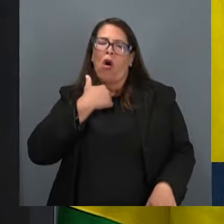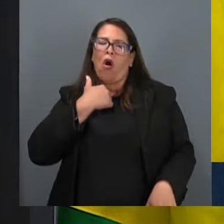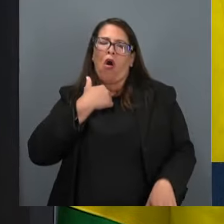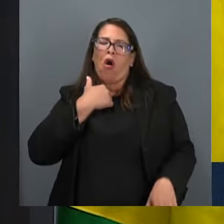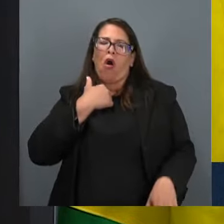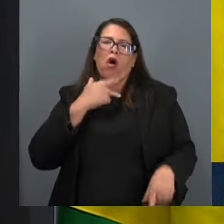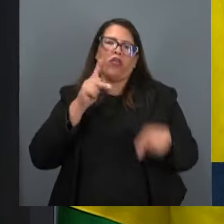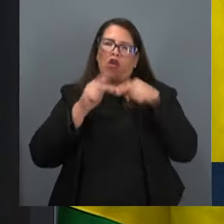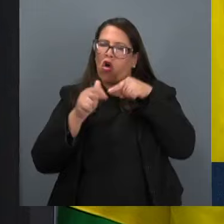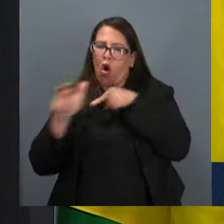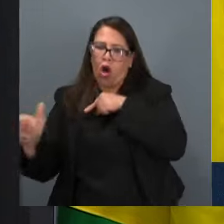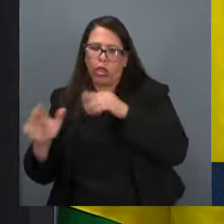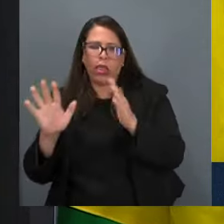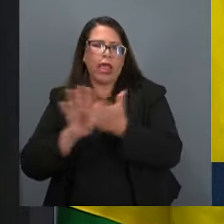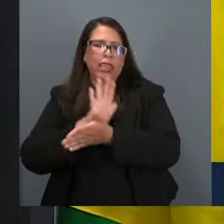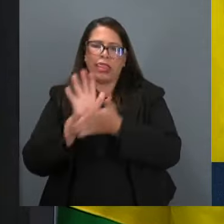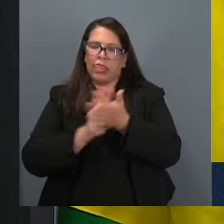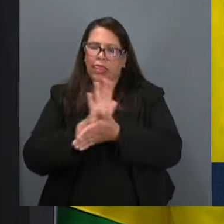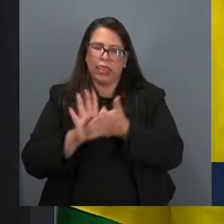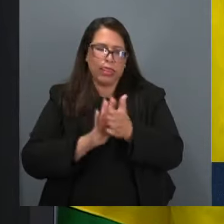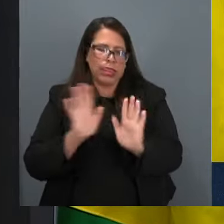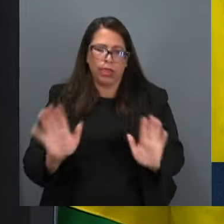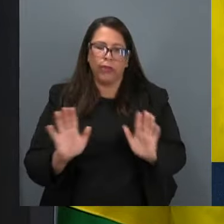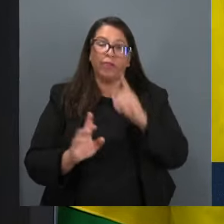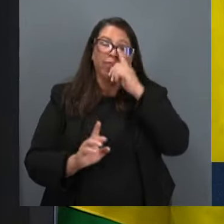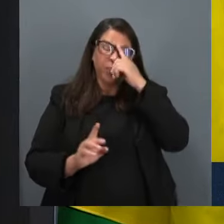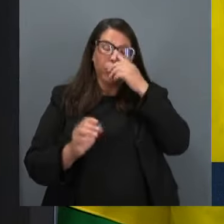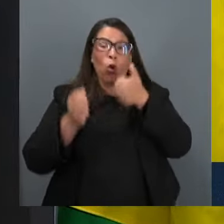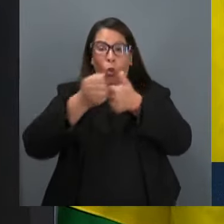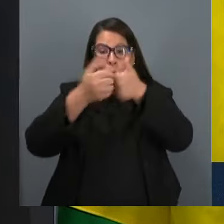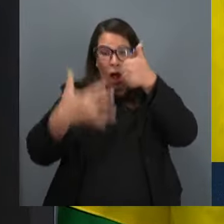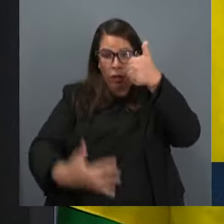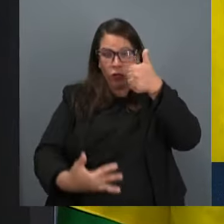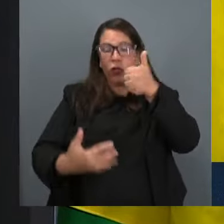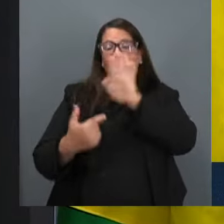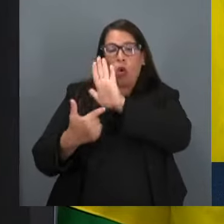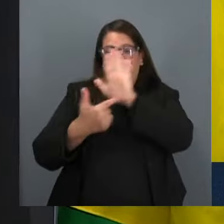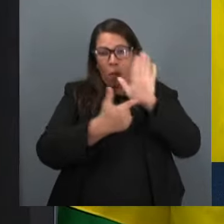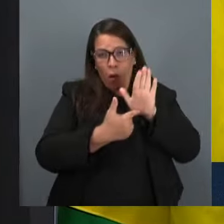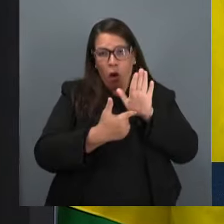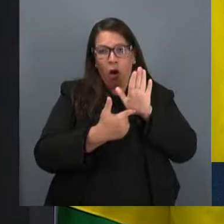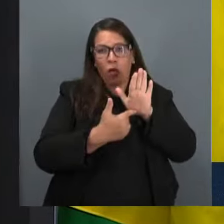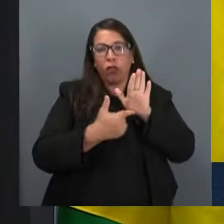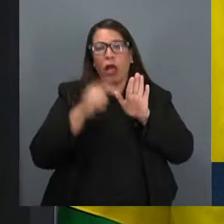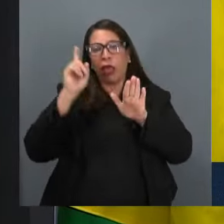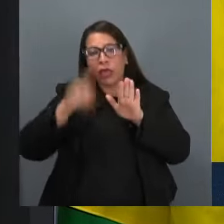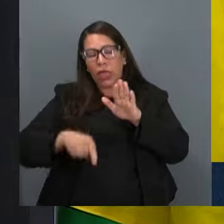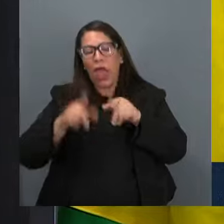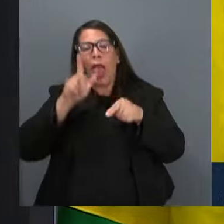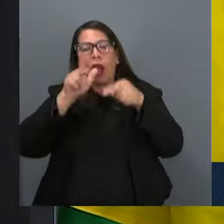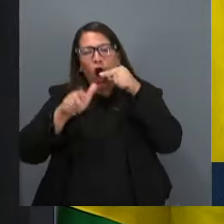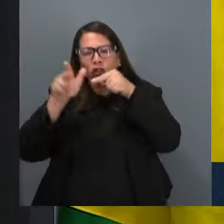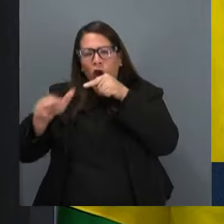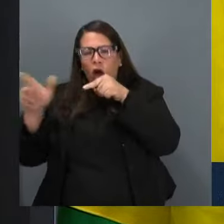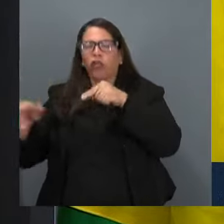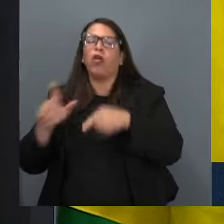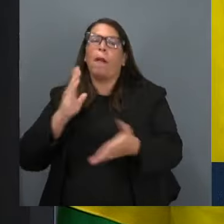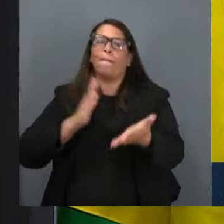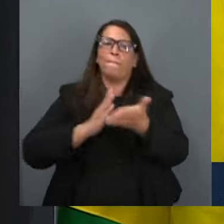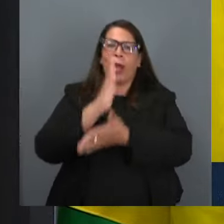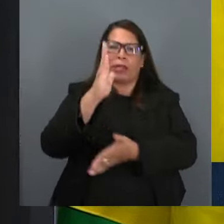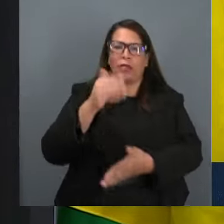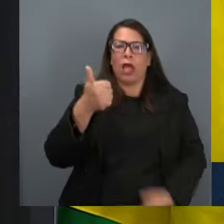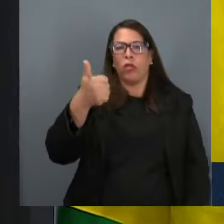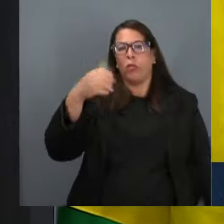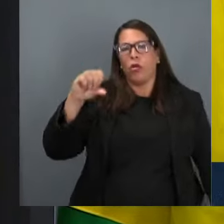Apesar desse artigo, que veda explicitamente a prática da censura ter sido aprovado em